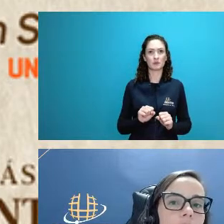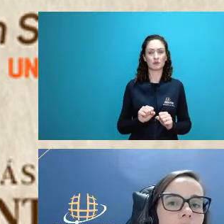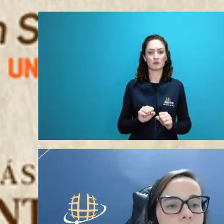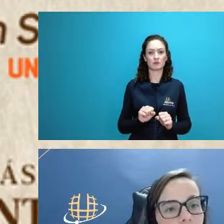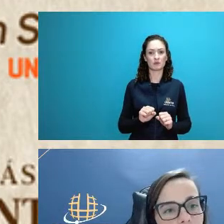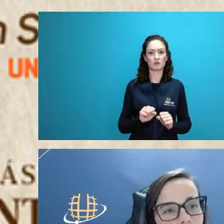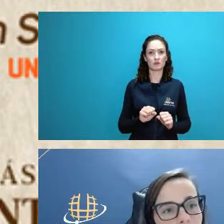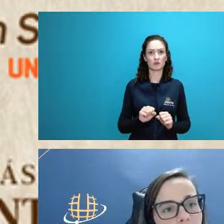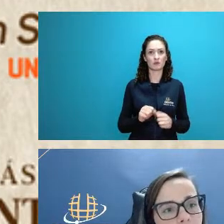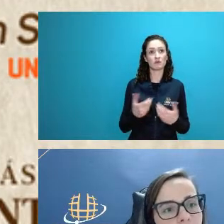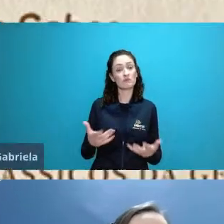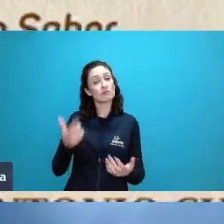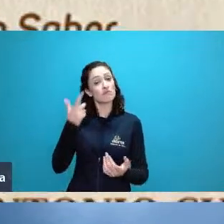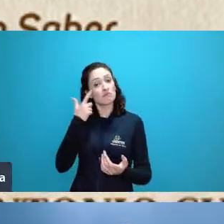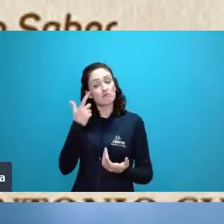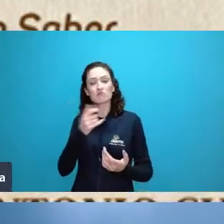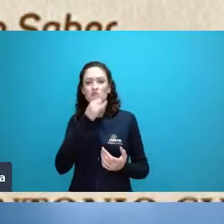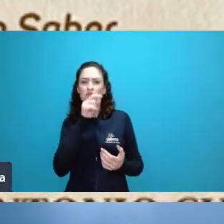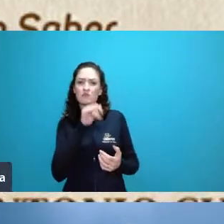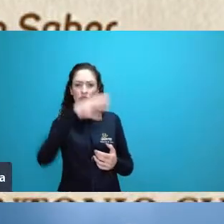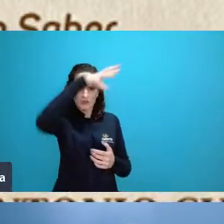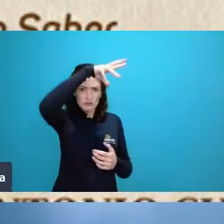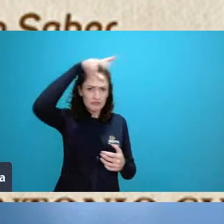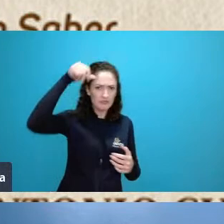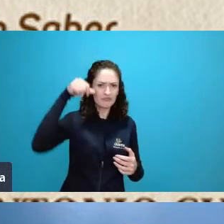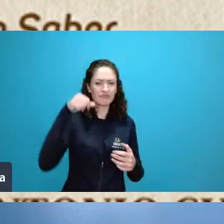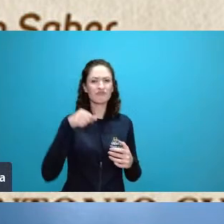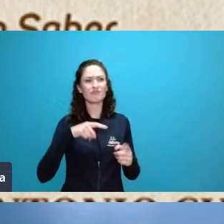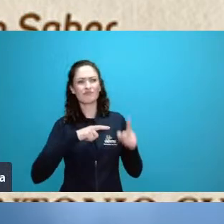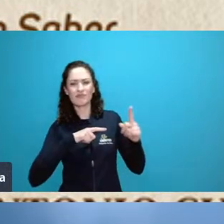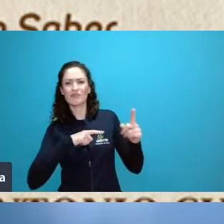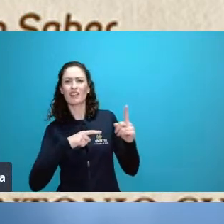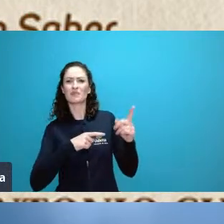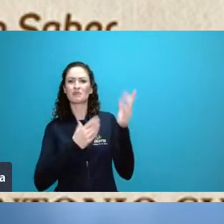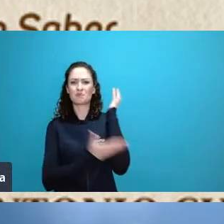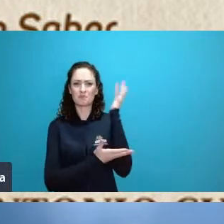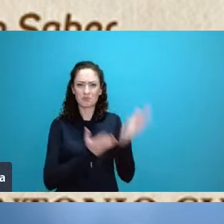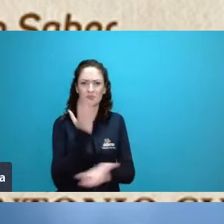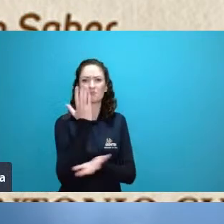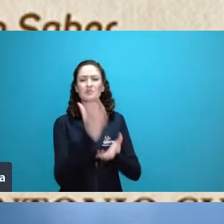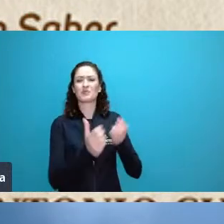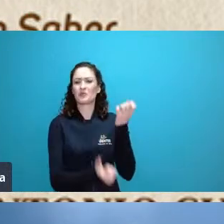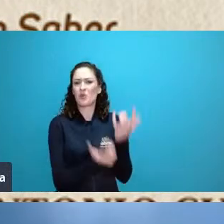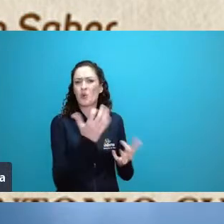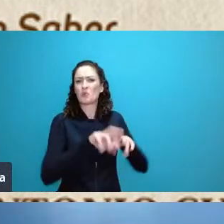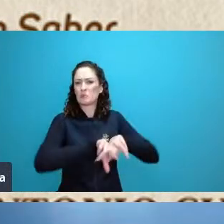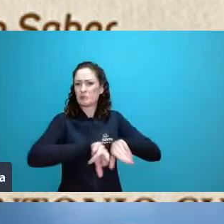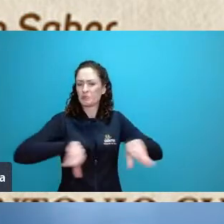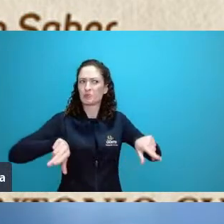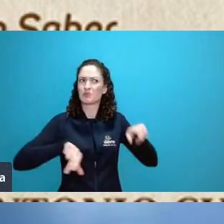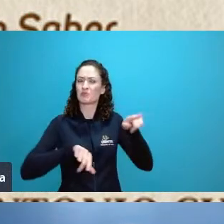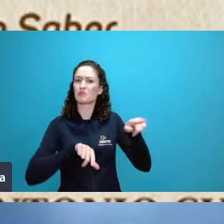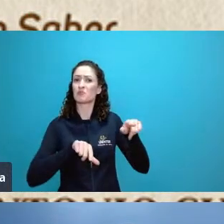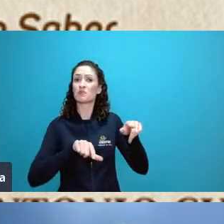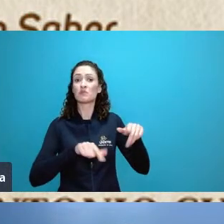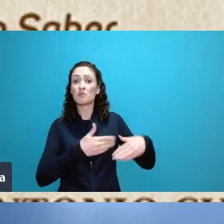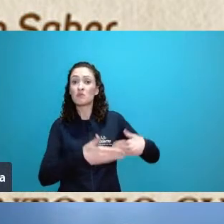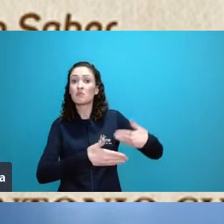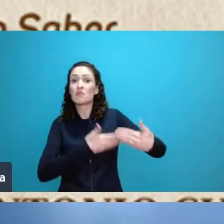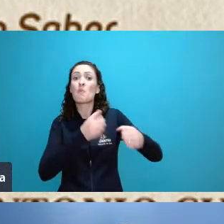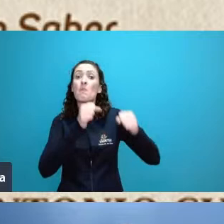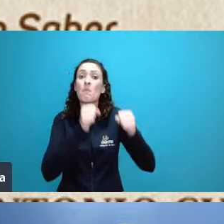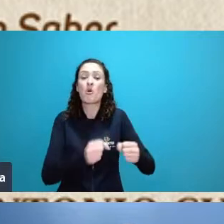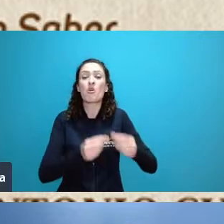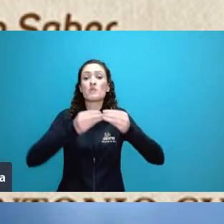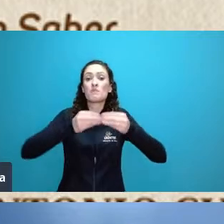degradação essa perda esse desmatamento que nós estamos tendo nessa floresta pode vir a trazer de impactos né assim